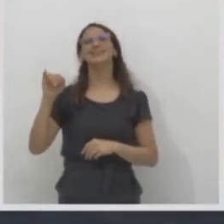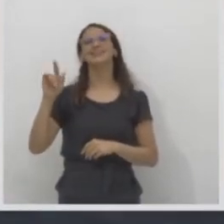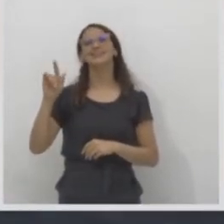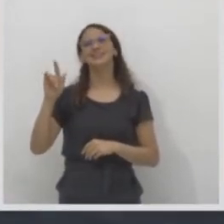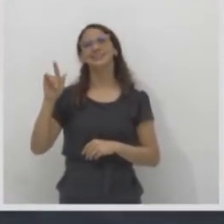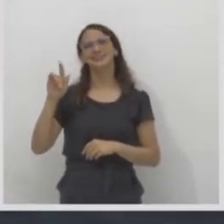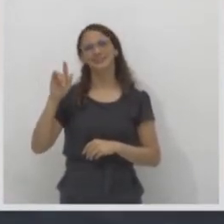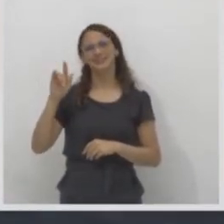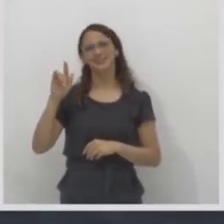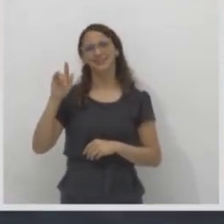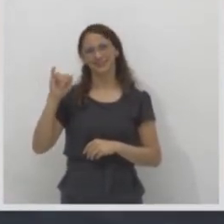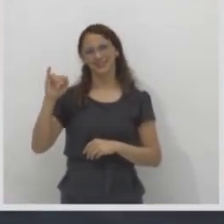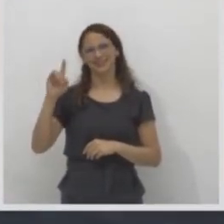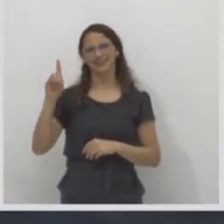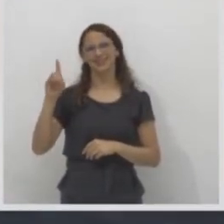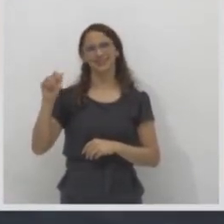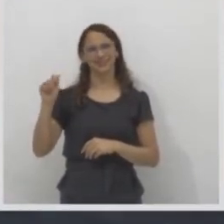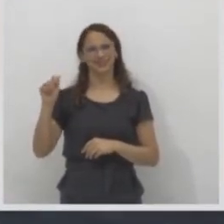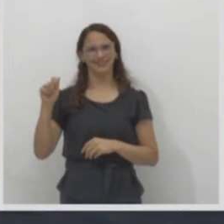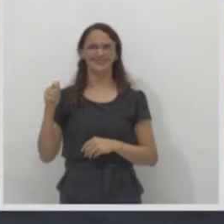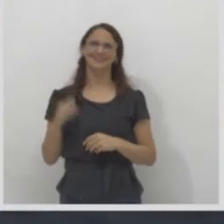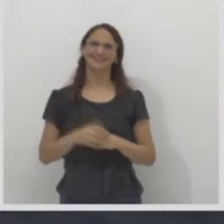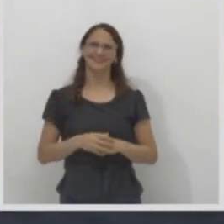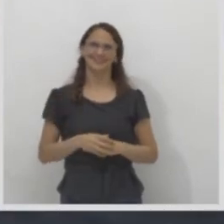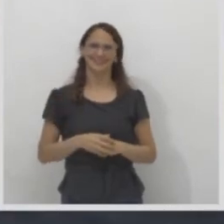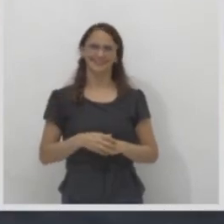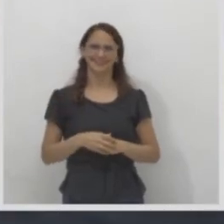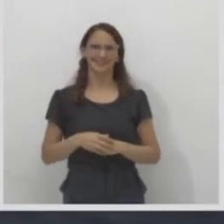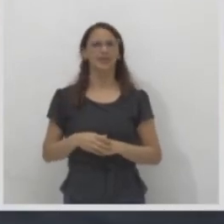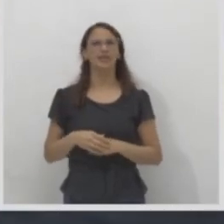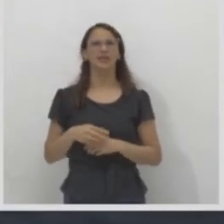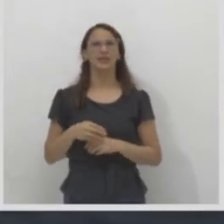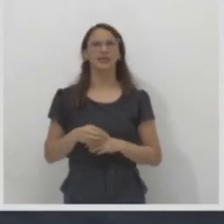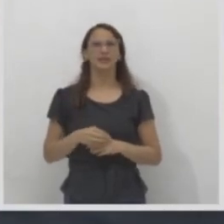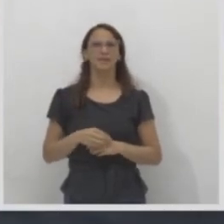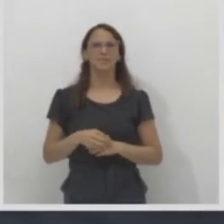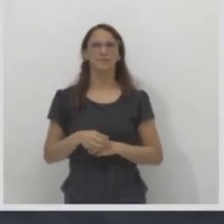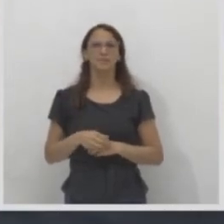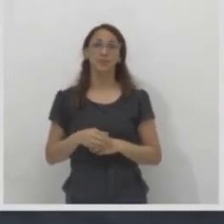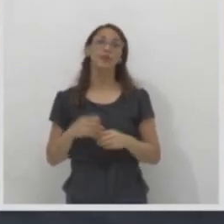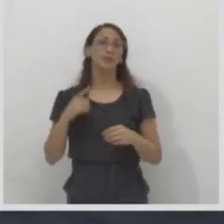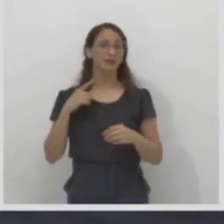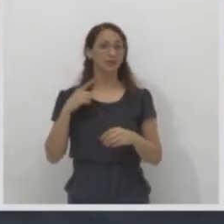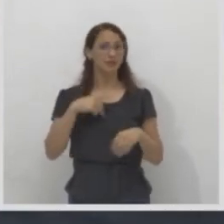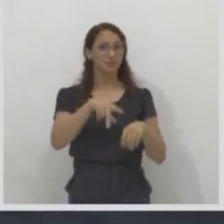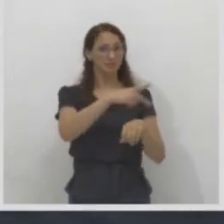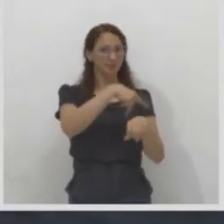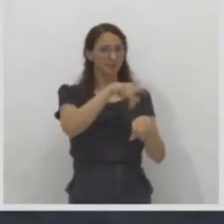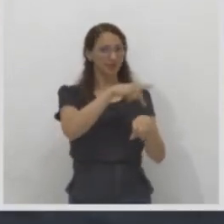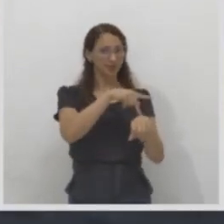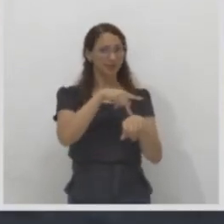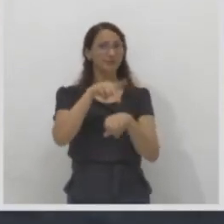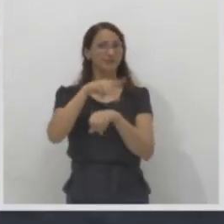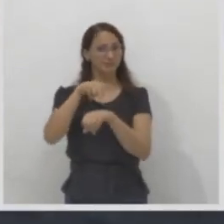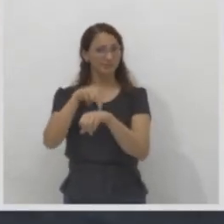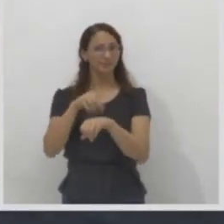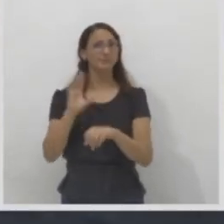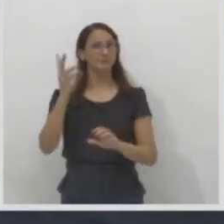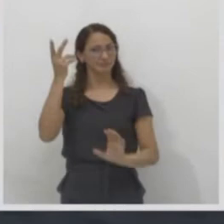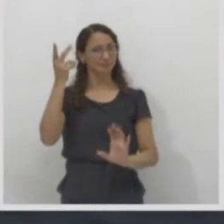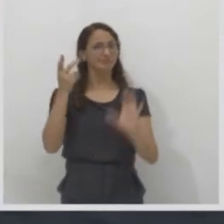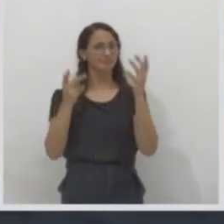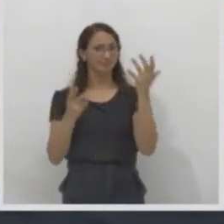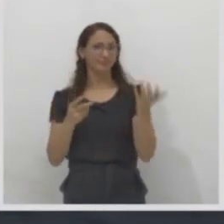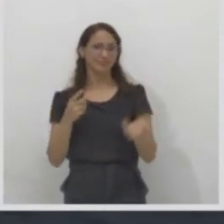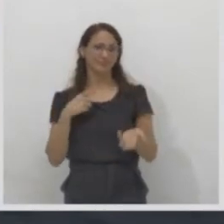induzido a ir para um espaço. O Estado-nação, os países fazem isso. Por exemplo, o governo